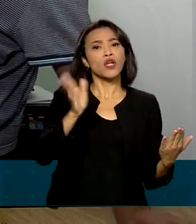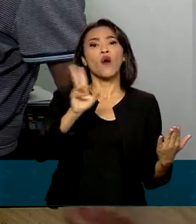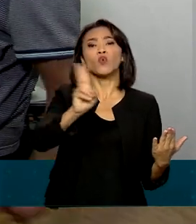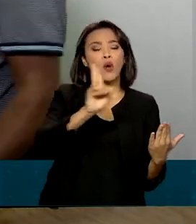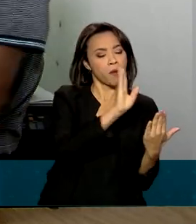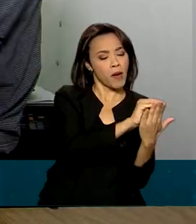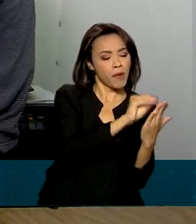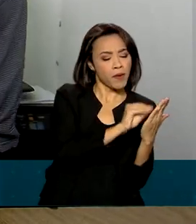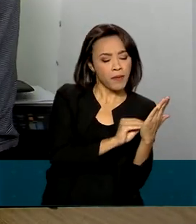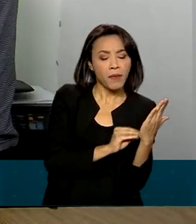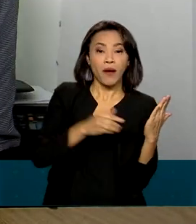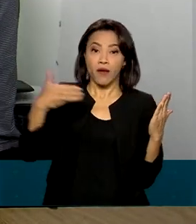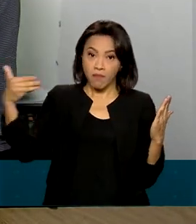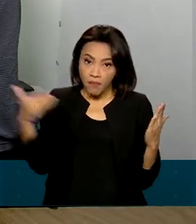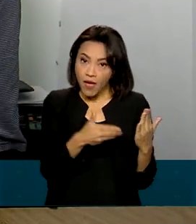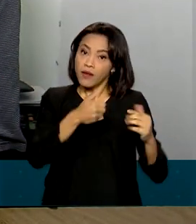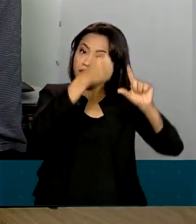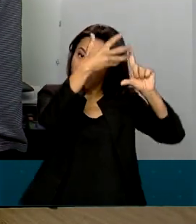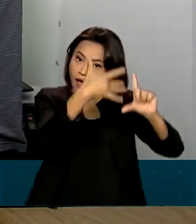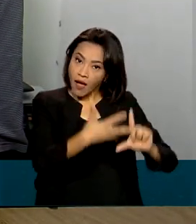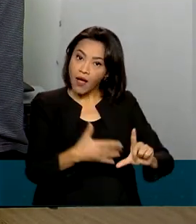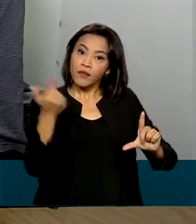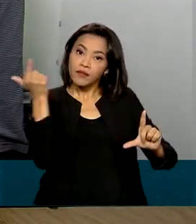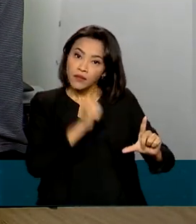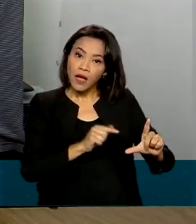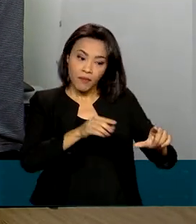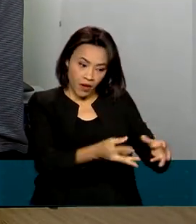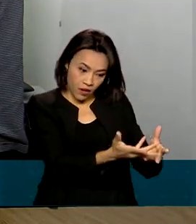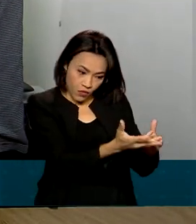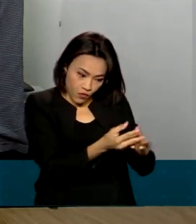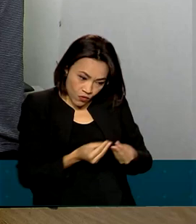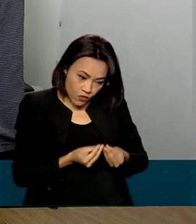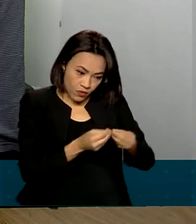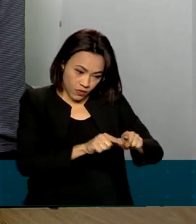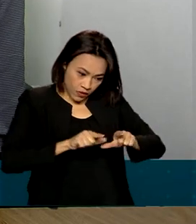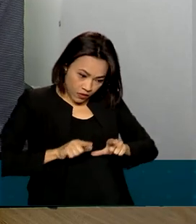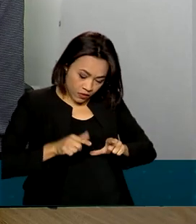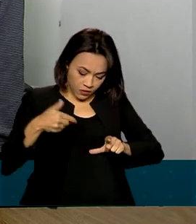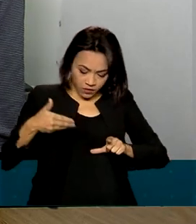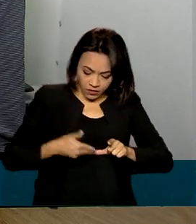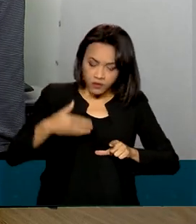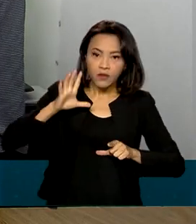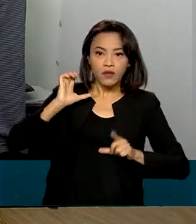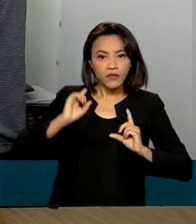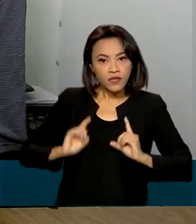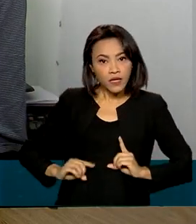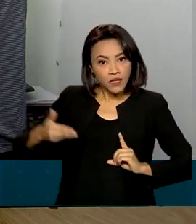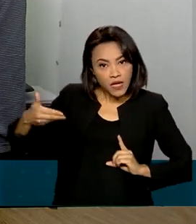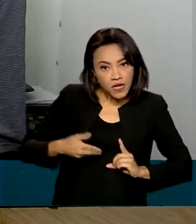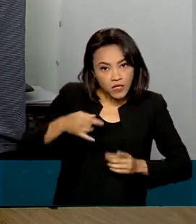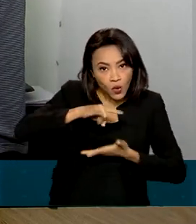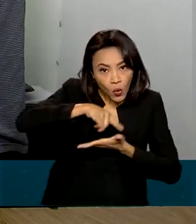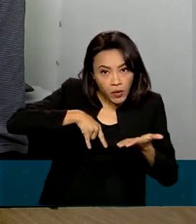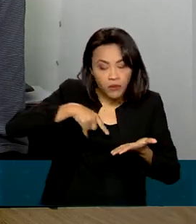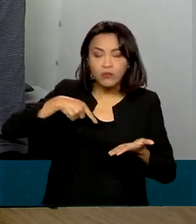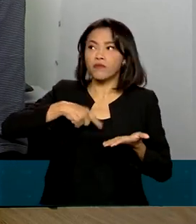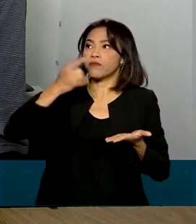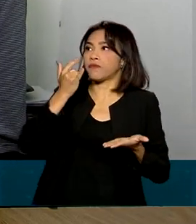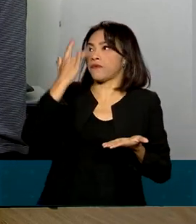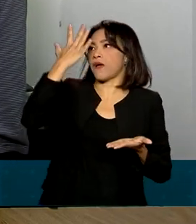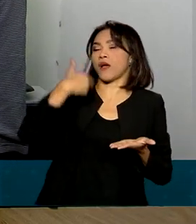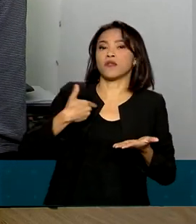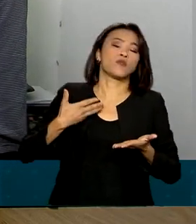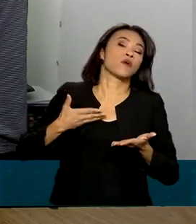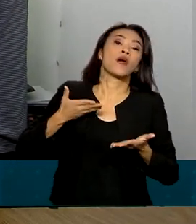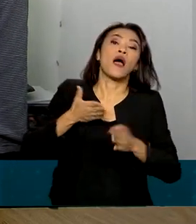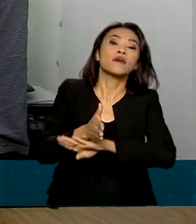Pela plataforma, é possível emitir o certificado da pessoa com deficiência. Documento que facilita o acesso